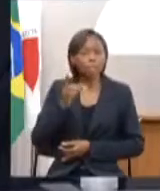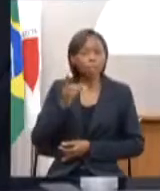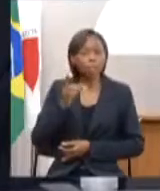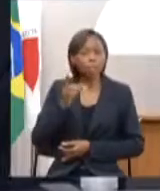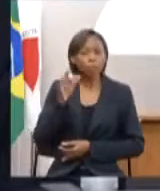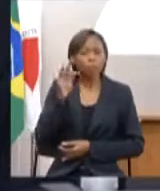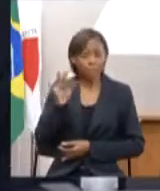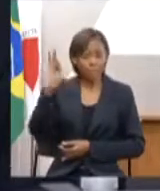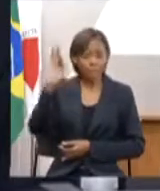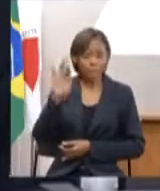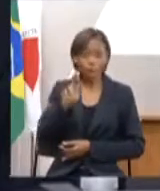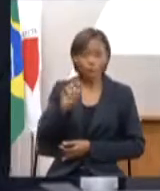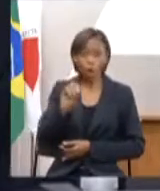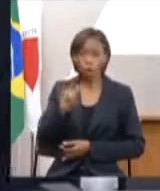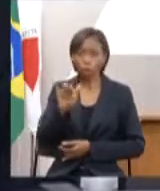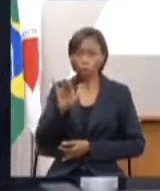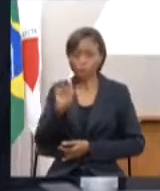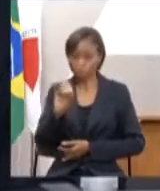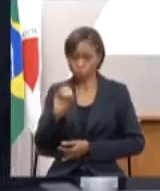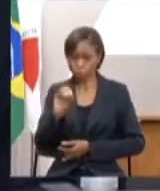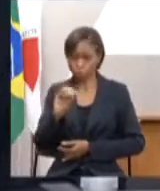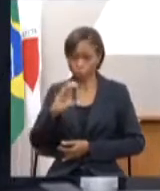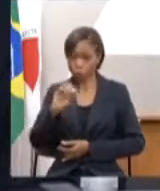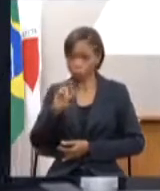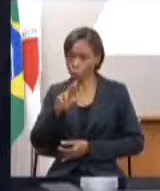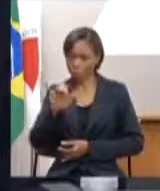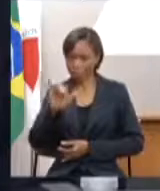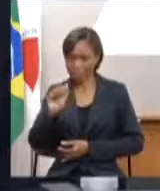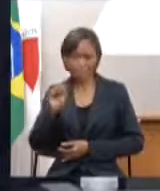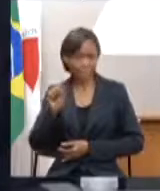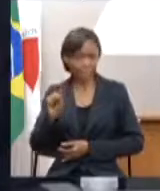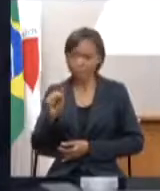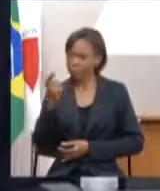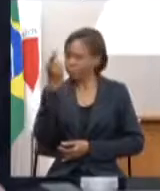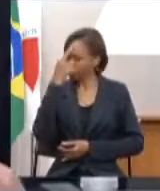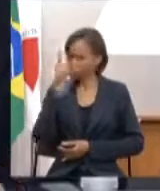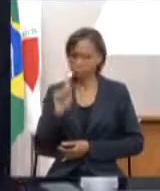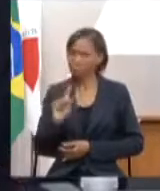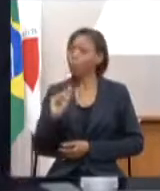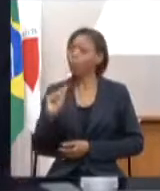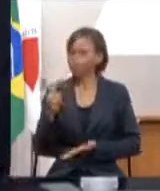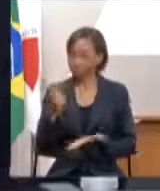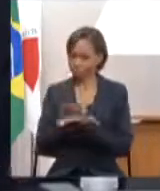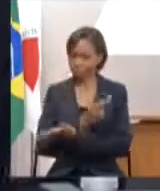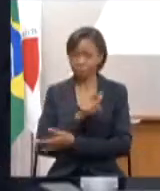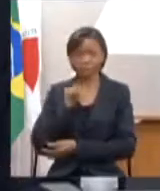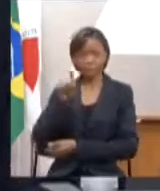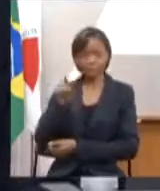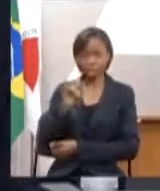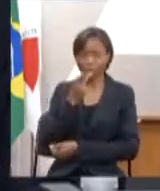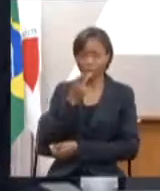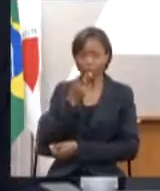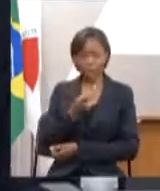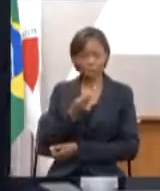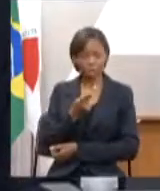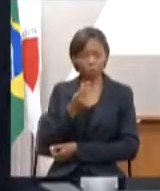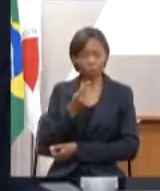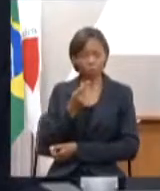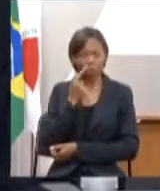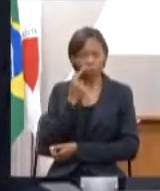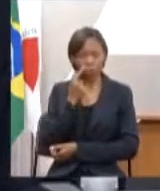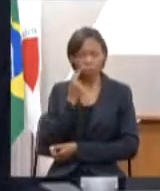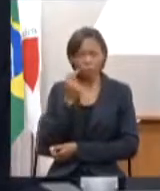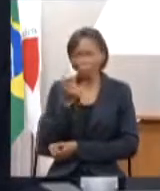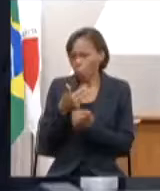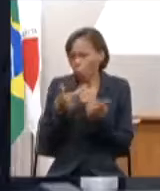que não entende do que estava acontecendo e falou algo sobre o qual ele não entende